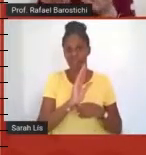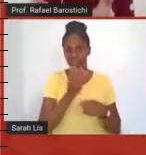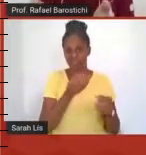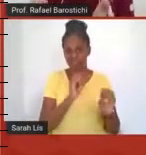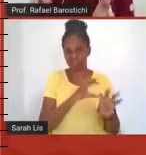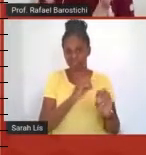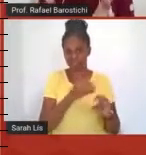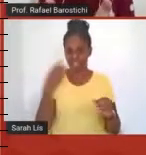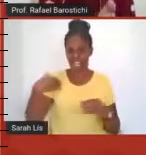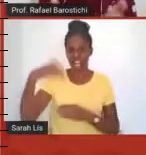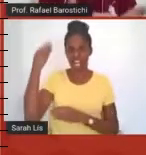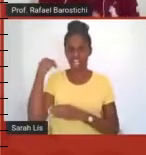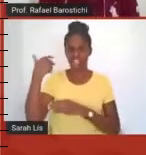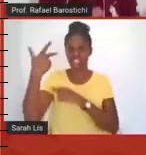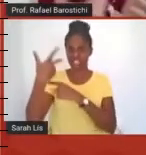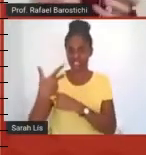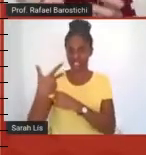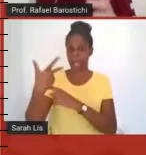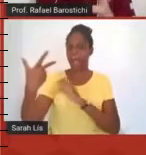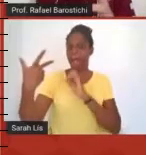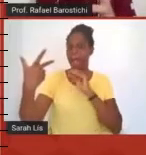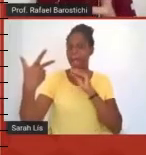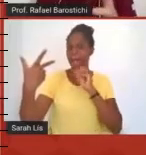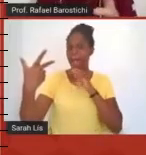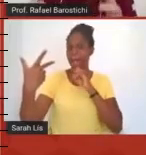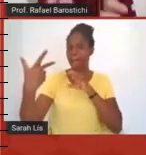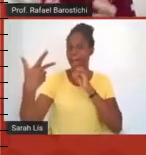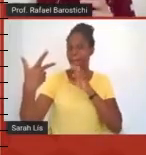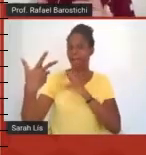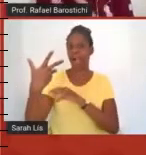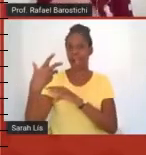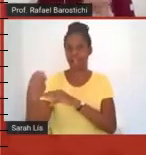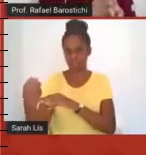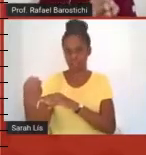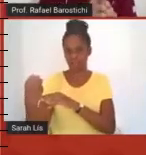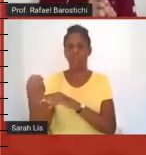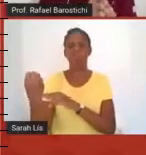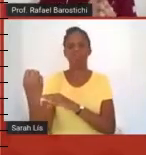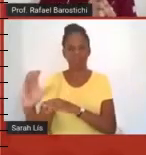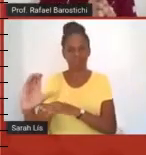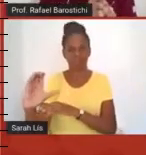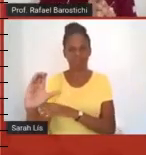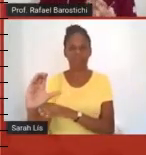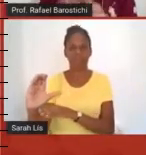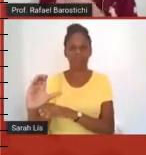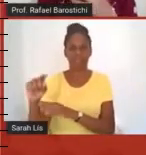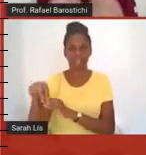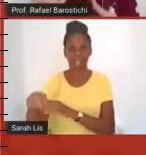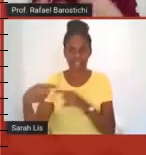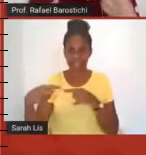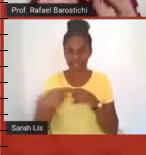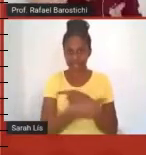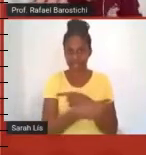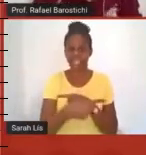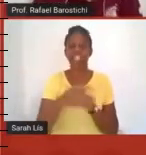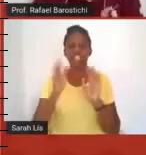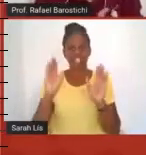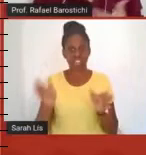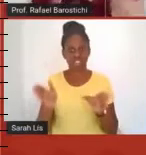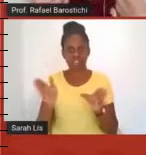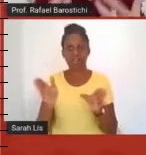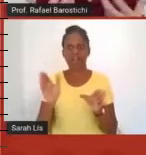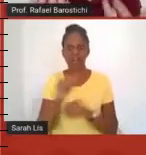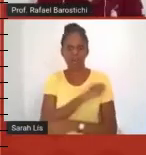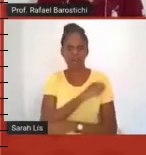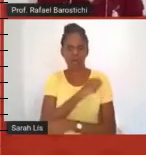alunos que assistissem às videoaulas e viessem para aquela semana com as videoaulas já assistidas, então, na semana, a gente